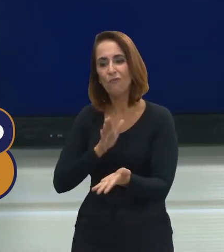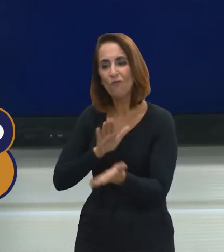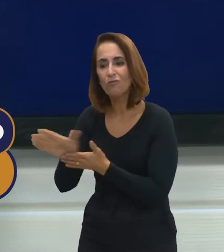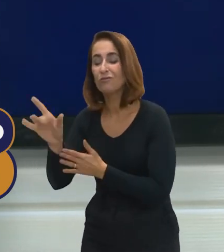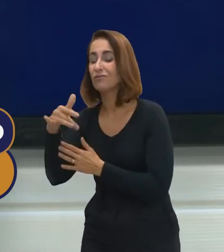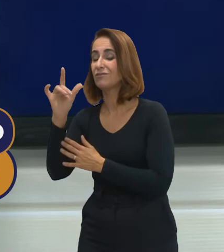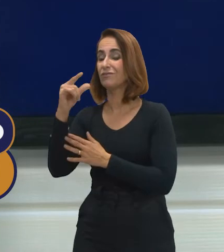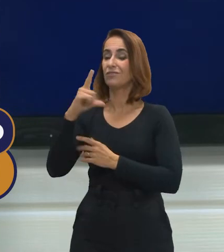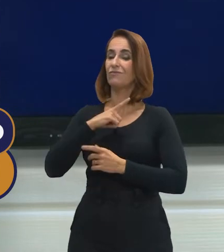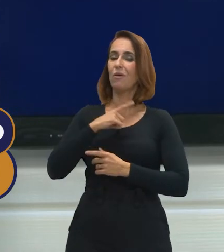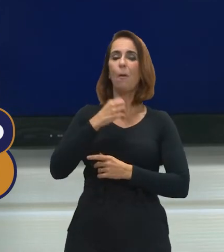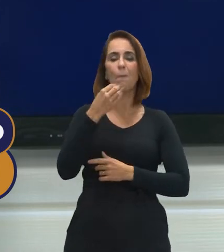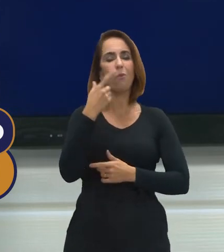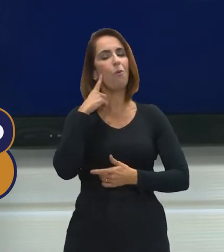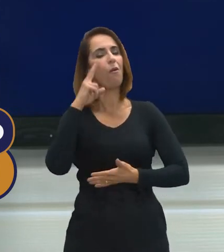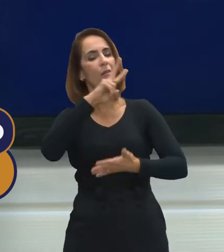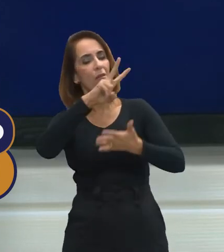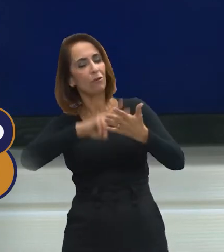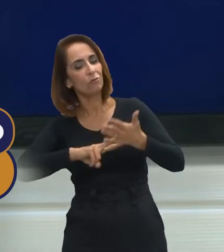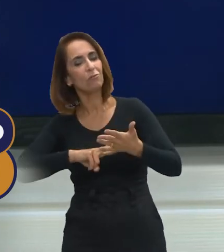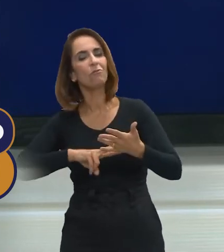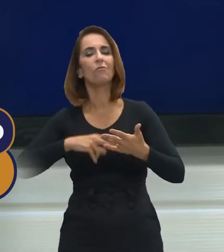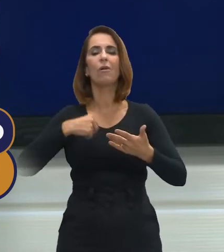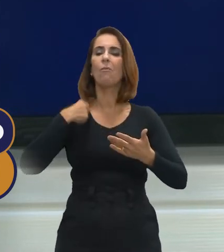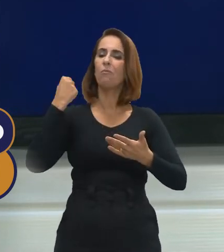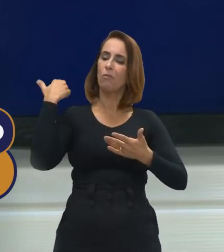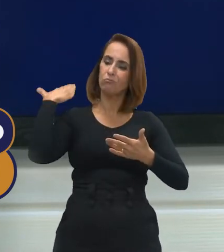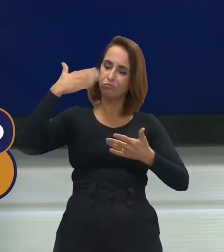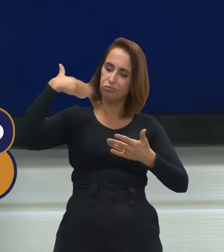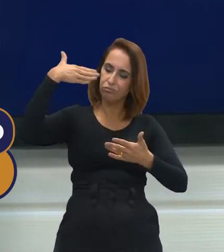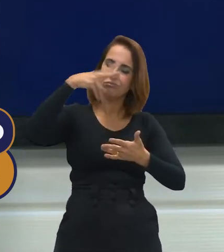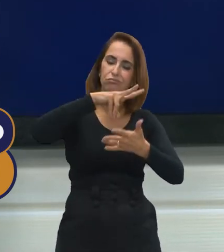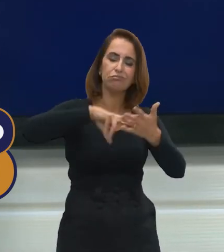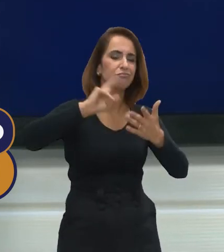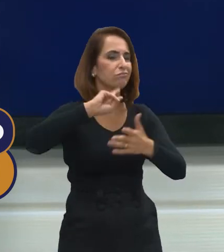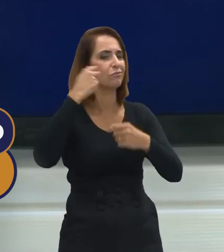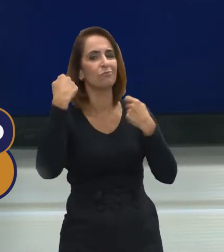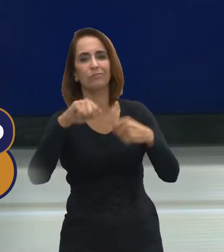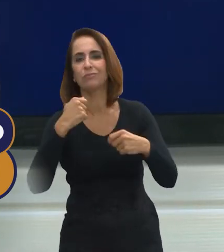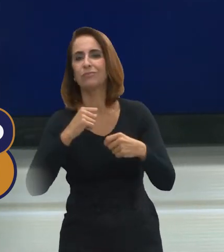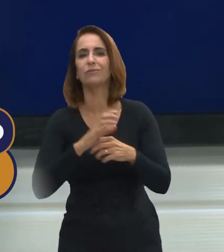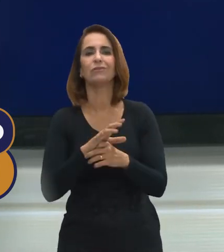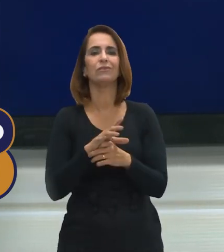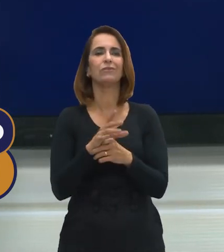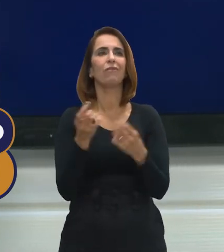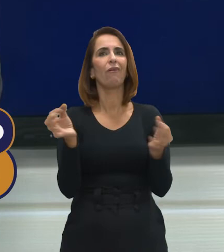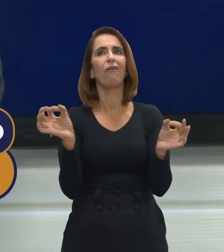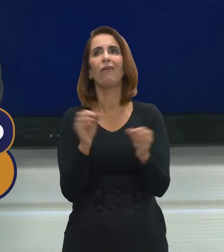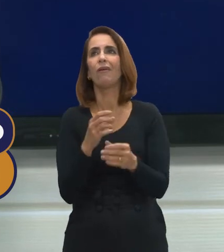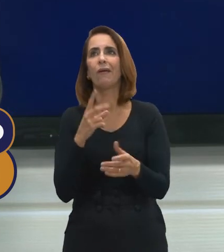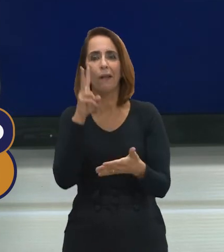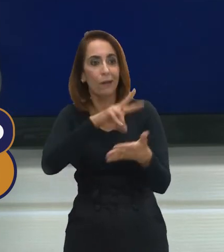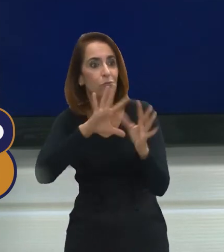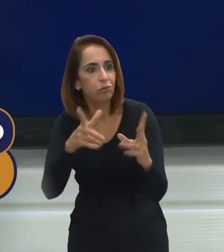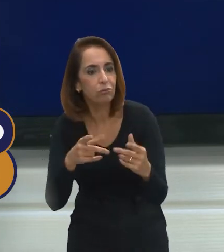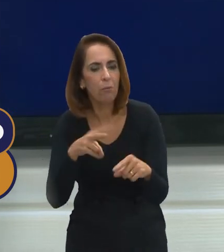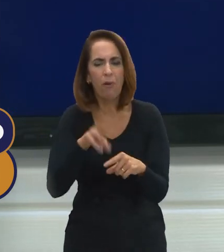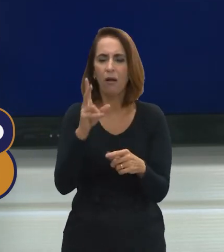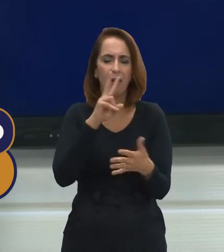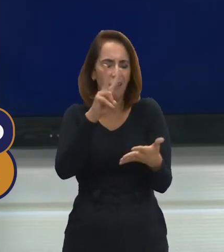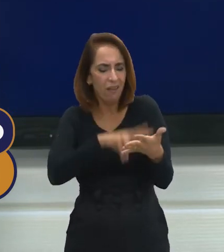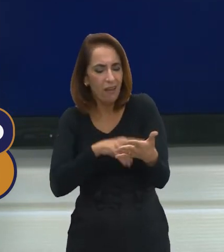disso se ele tiver uma boa leitura, uma boa bagagem de leitura, não precisa sair por aí lendo tudo, mas